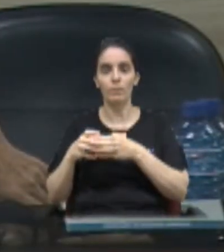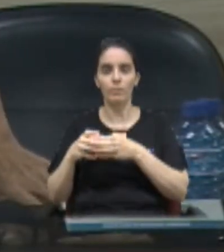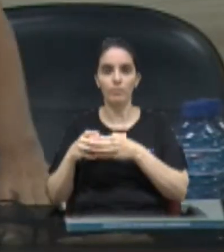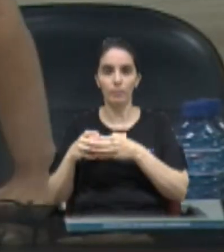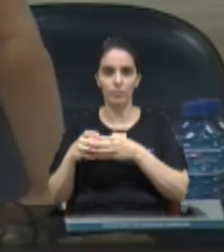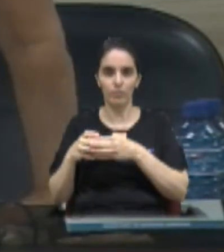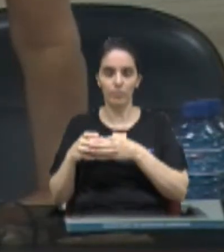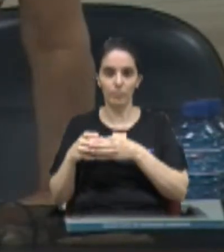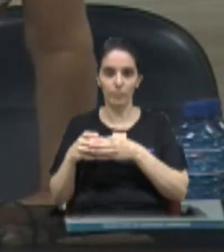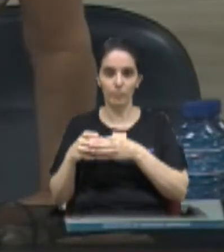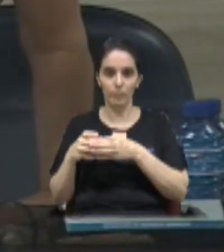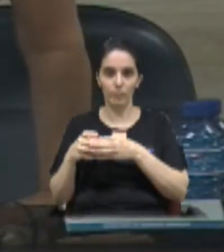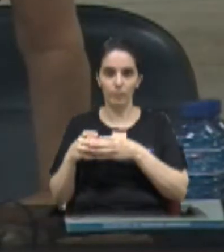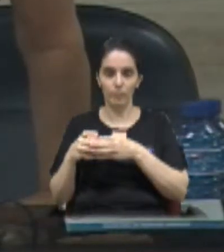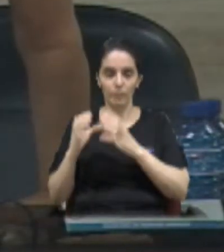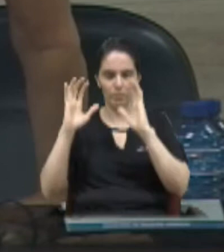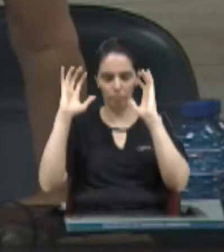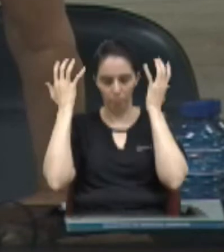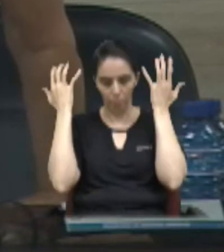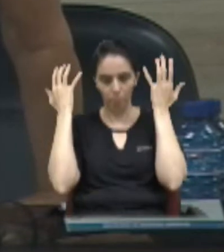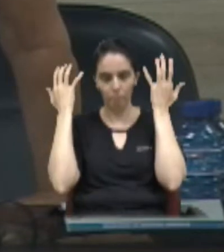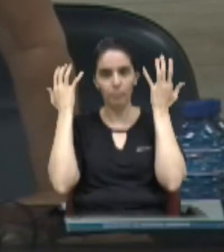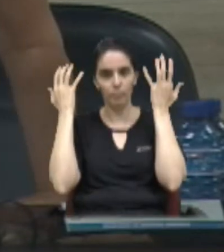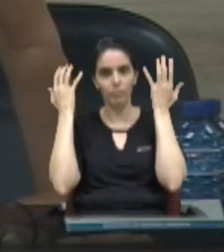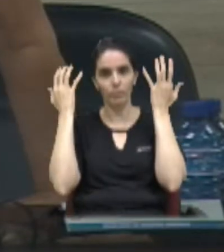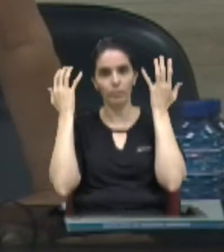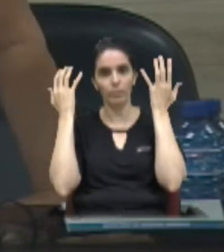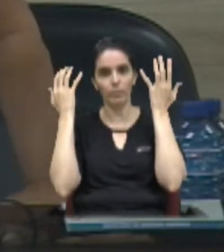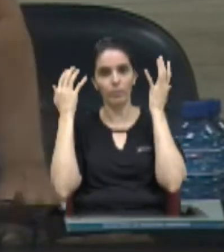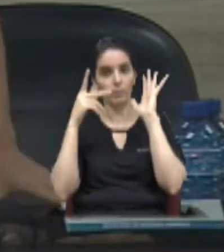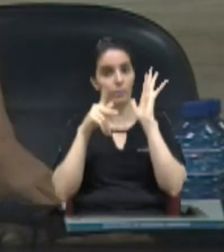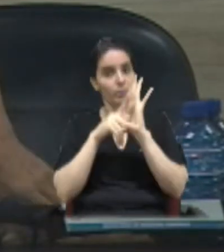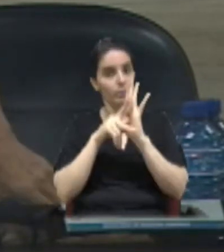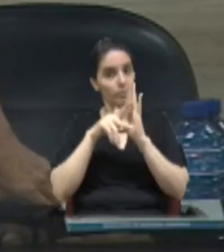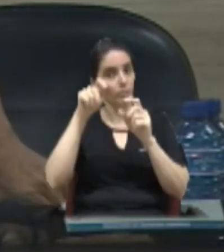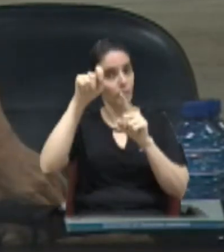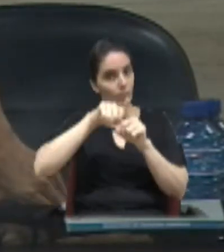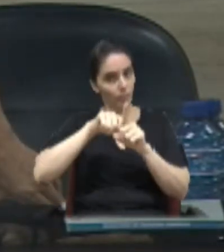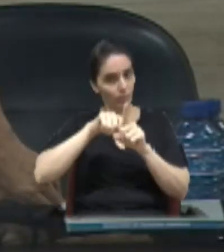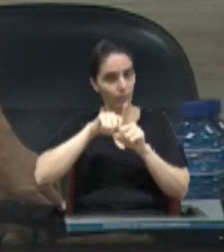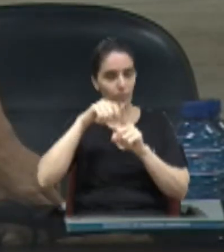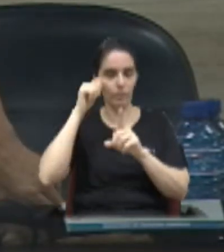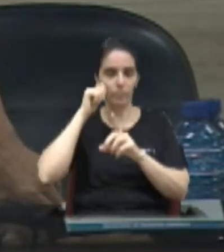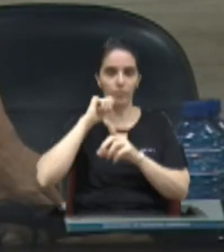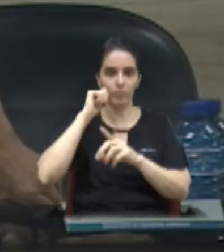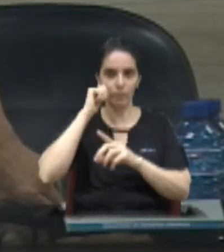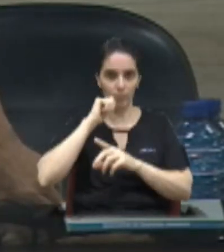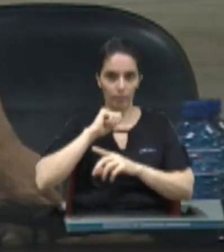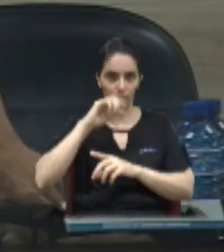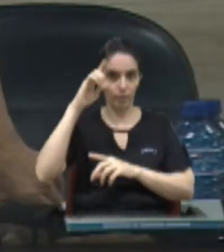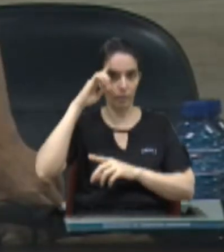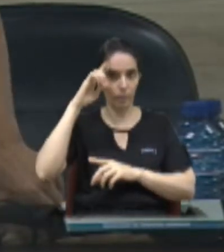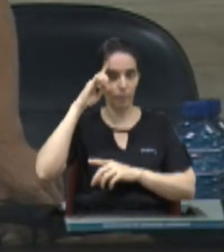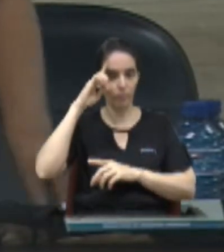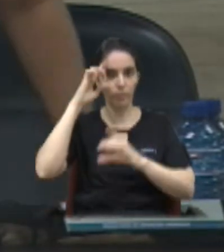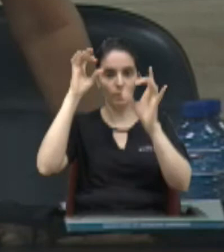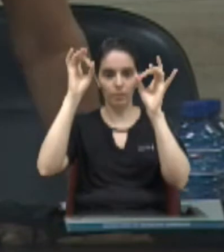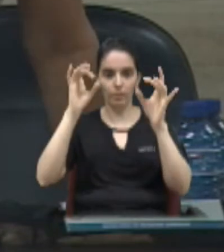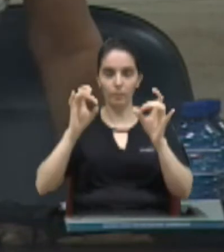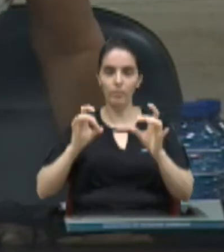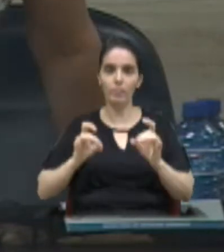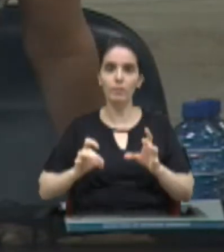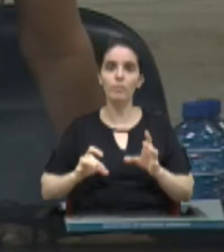os festejos de comemorações no mês da mulher referente ao Dia Internacional da Mulher